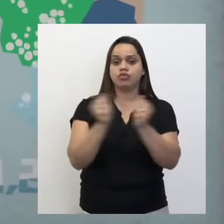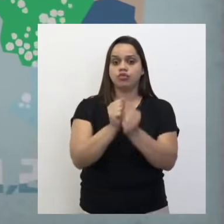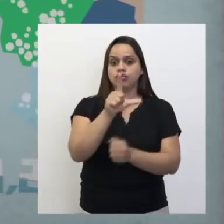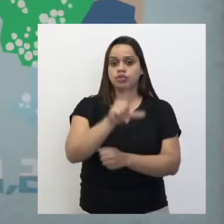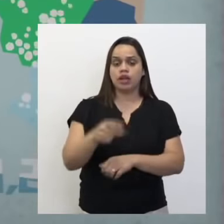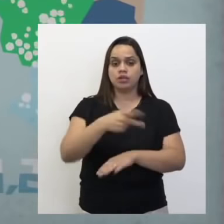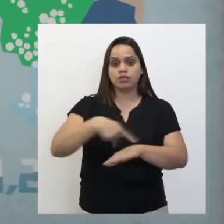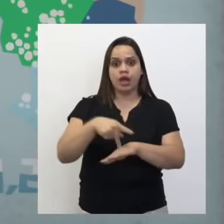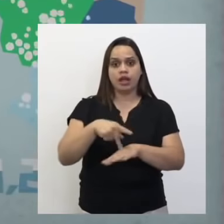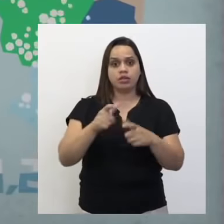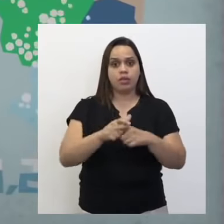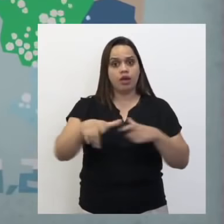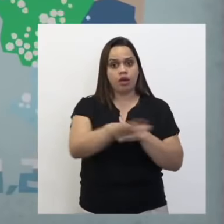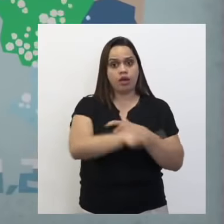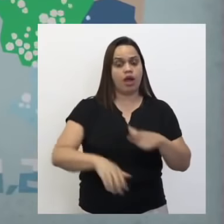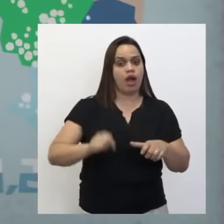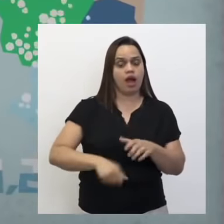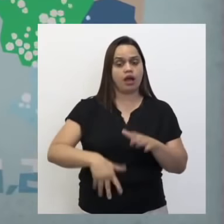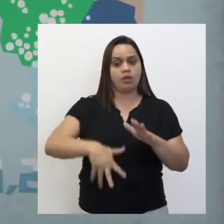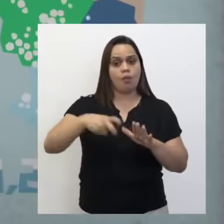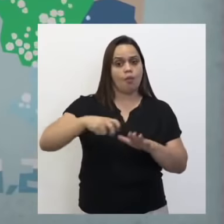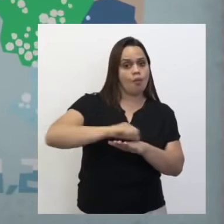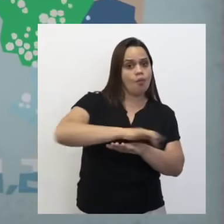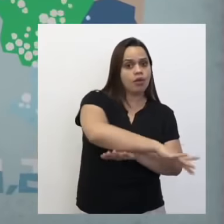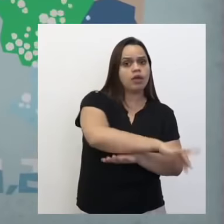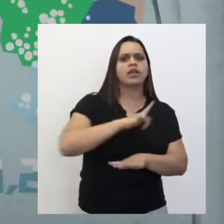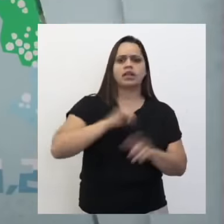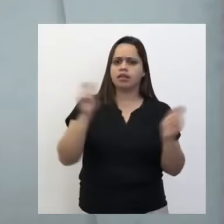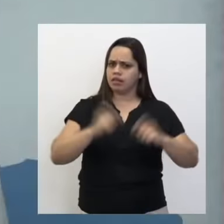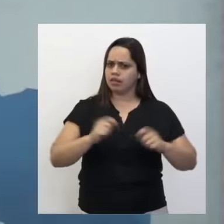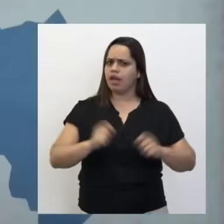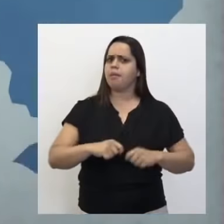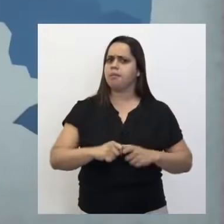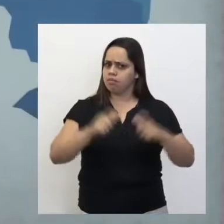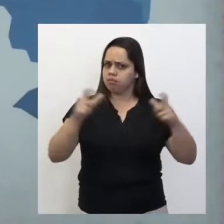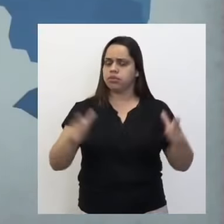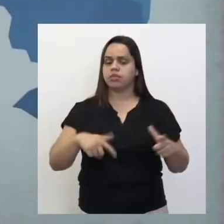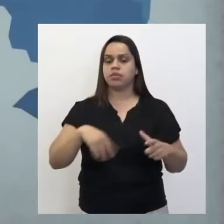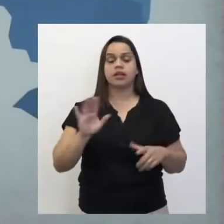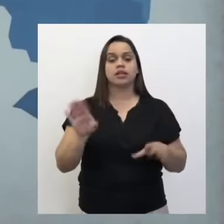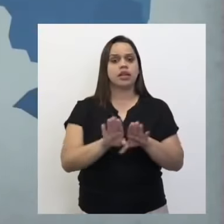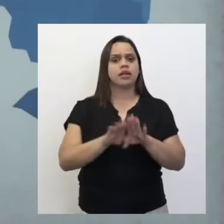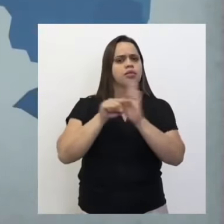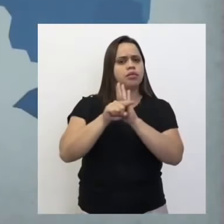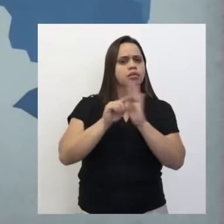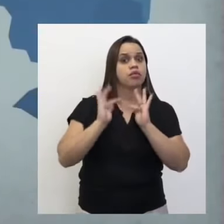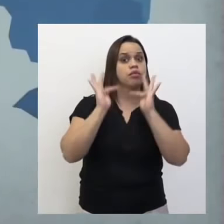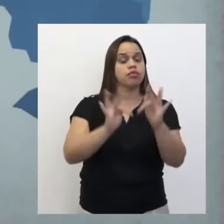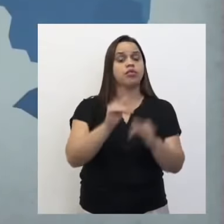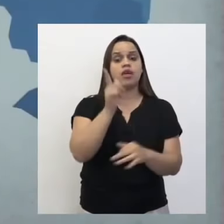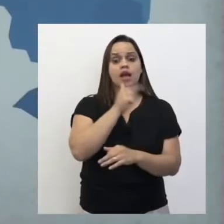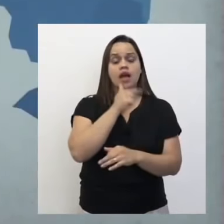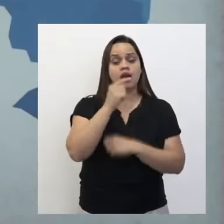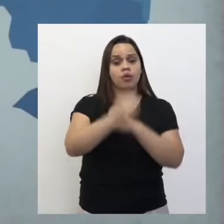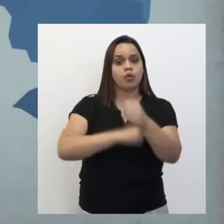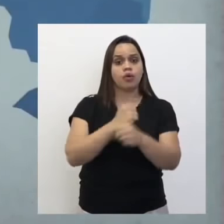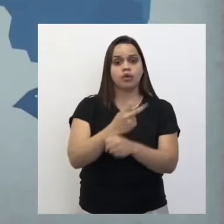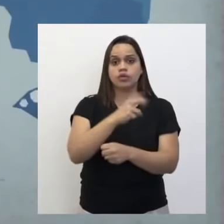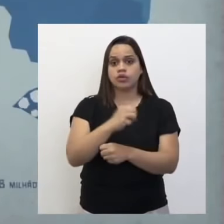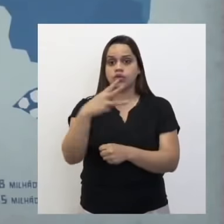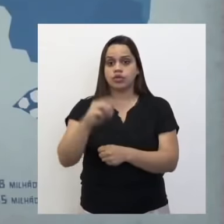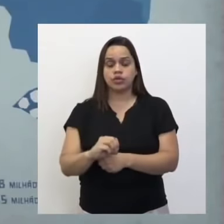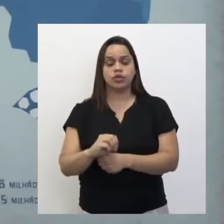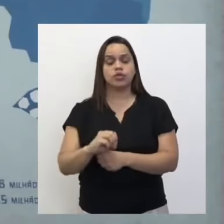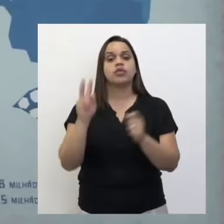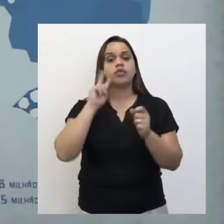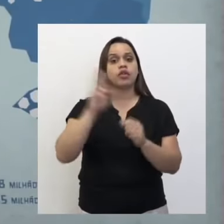e ainda tem um grande potencial de expansão. E, além disso, foram feitas estimativas do uso da água em 2030, considerando as